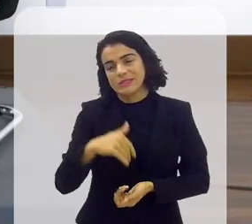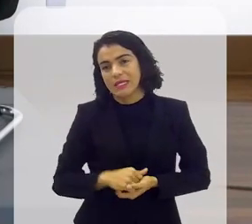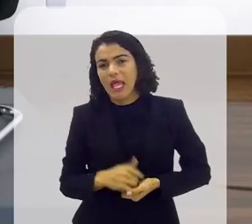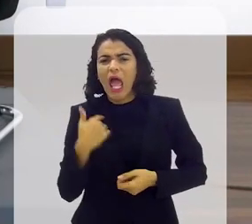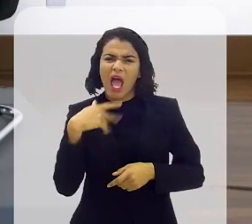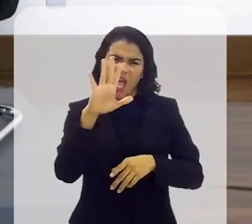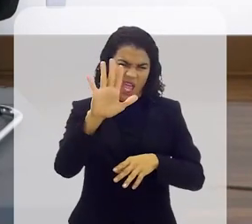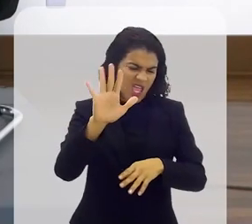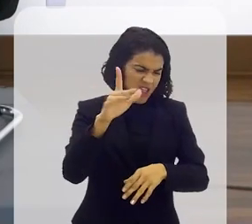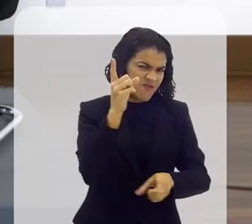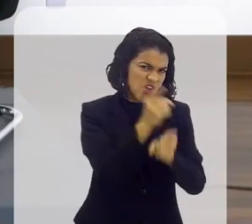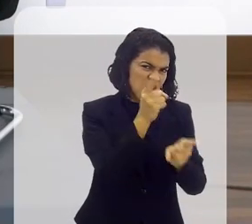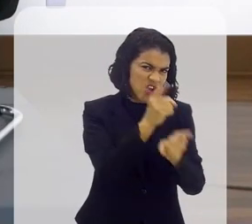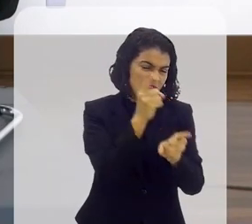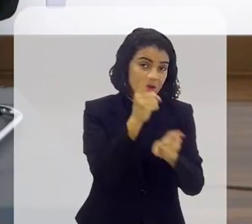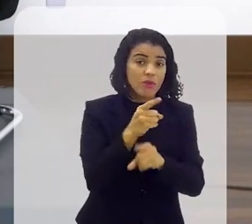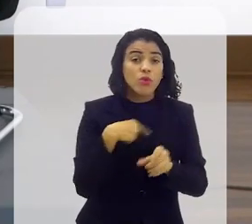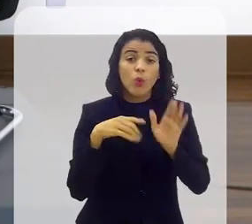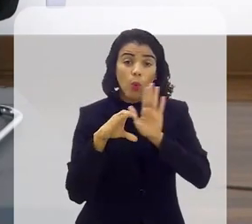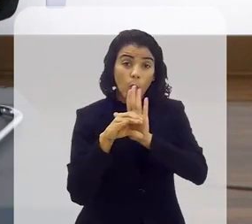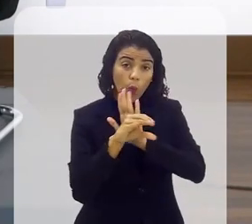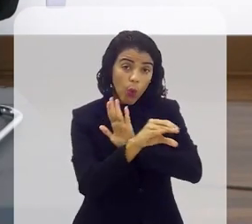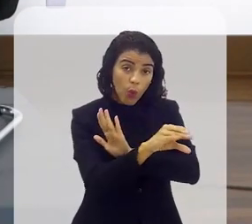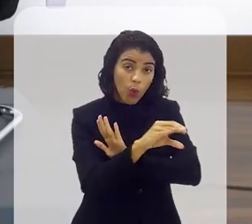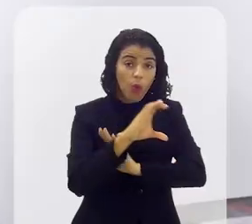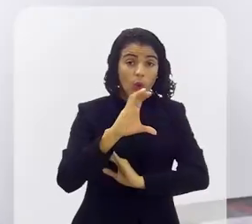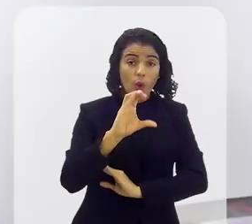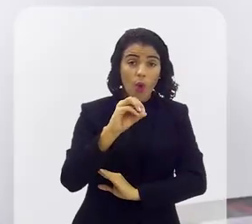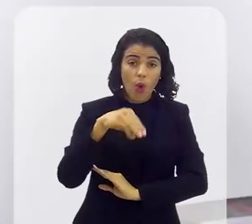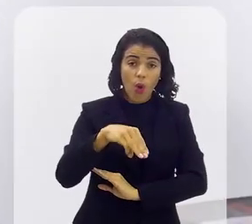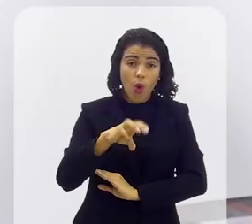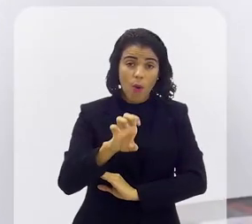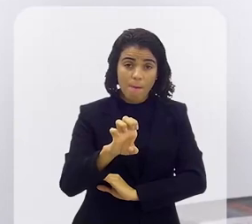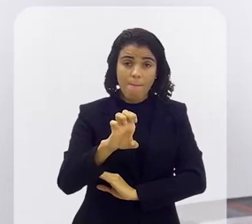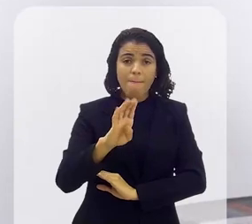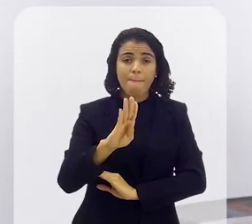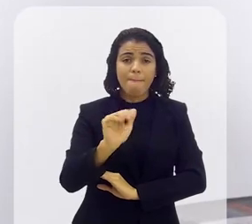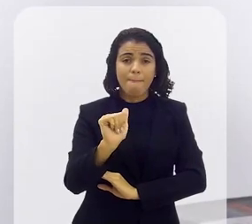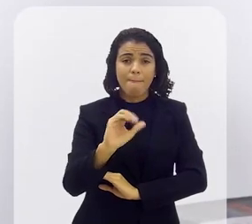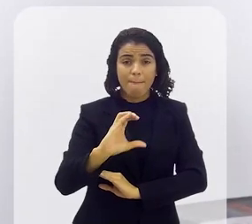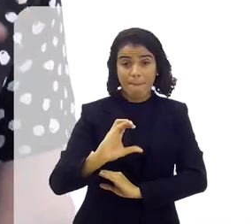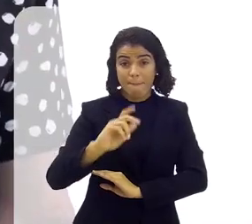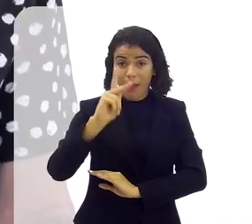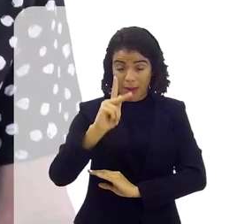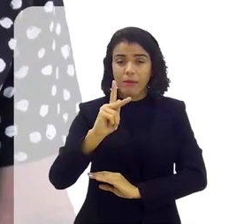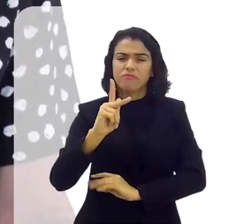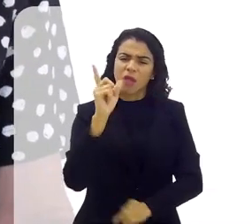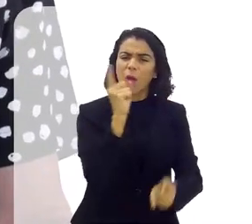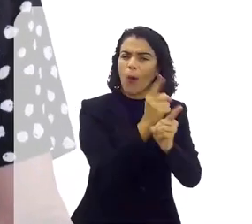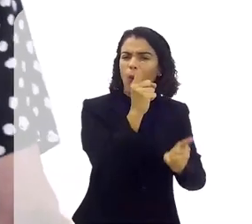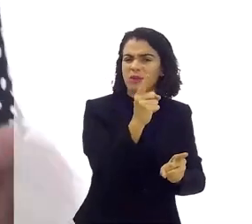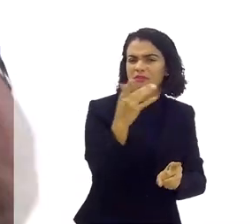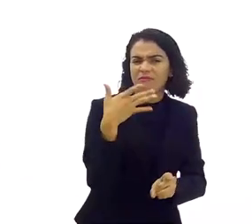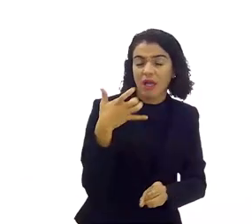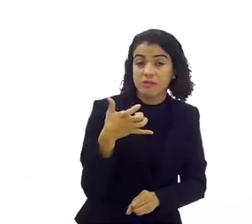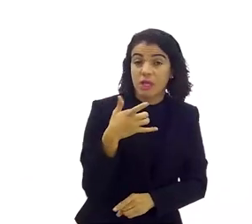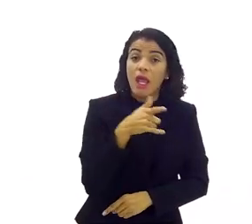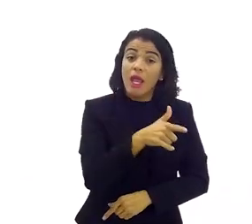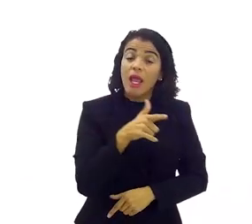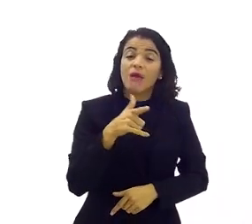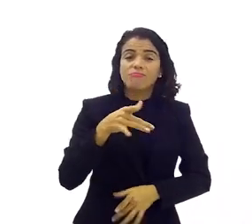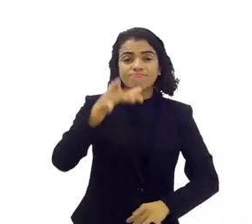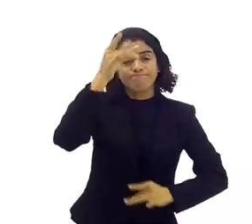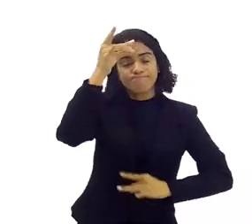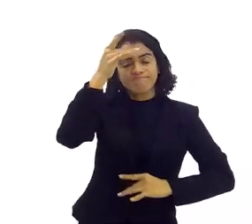ah, eu não sei agora ah, mas eu vou achar é muito fácil você bota no Google Come Back encontra lá ele faz